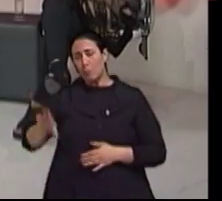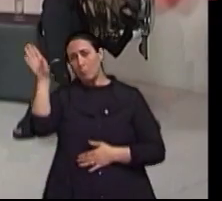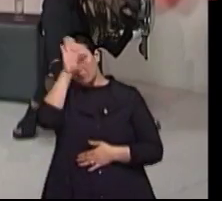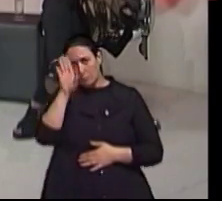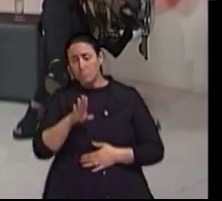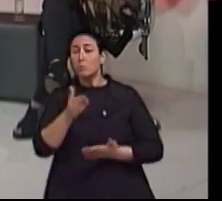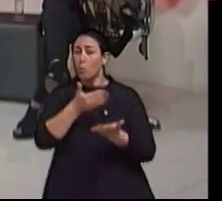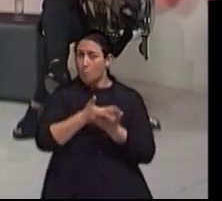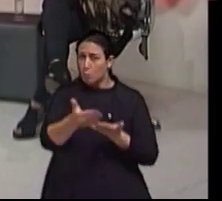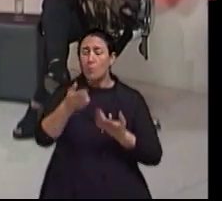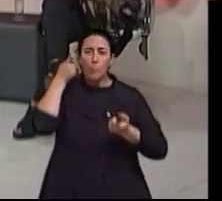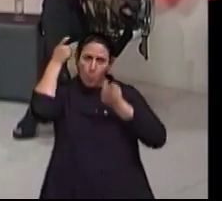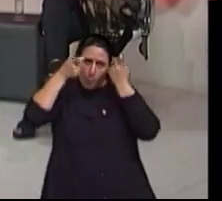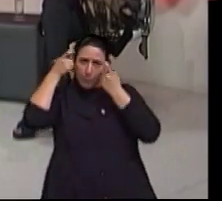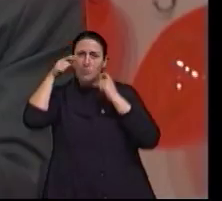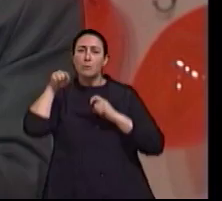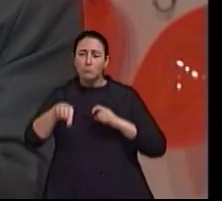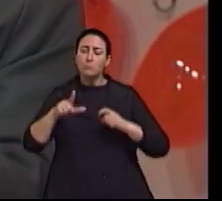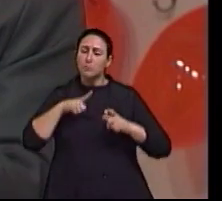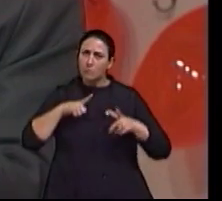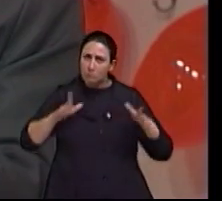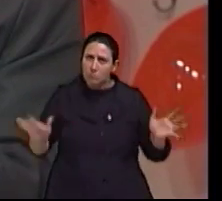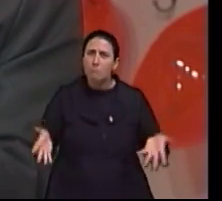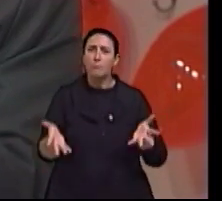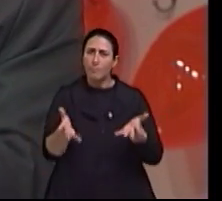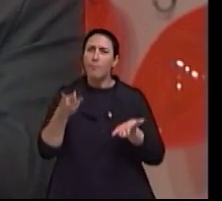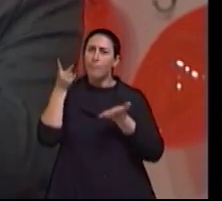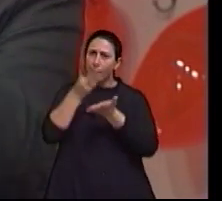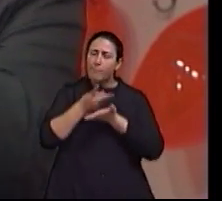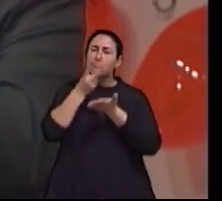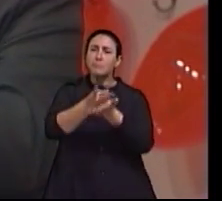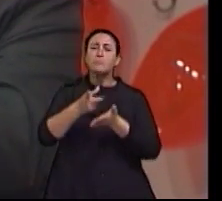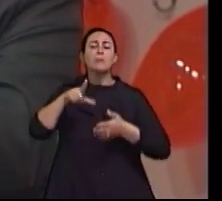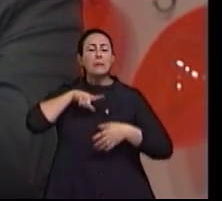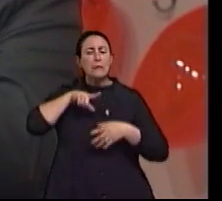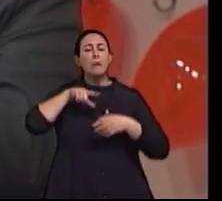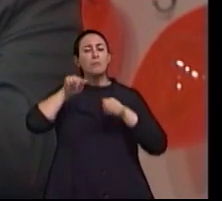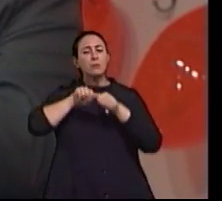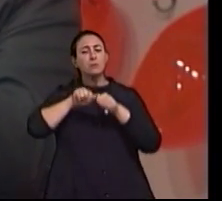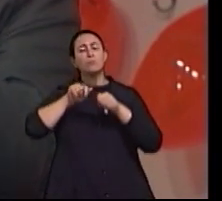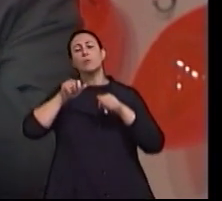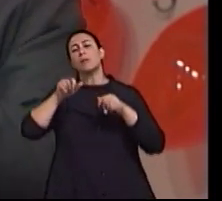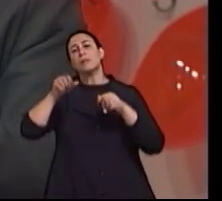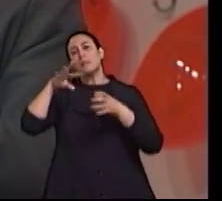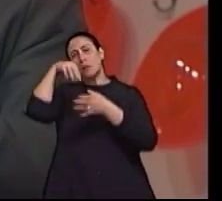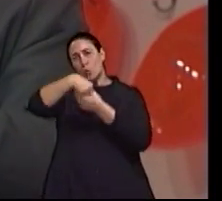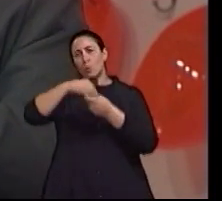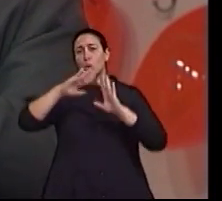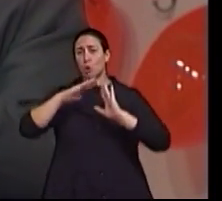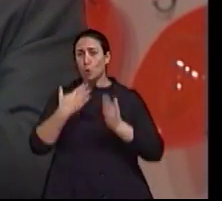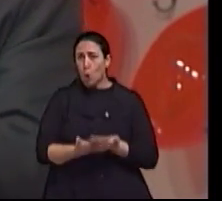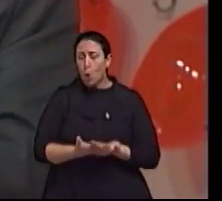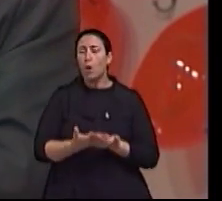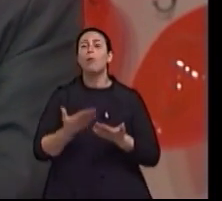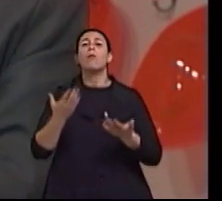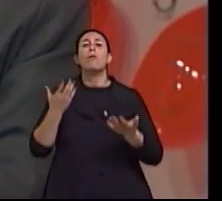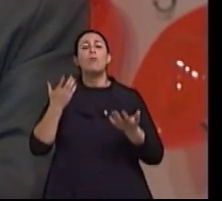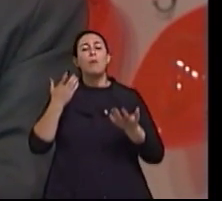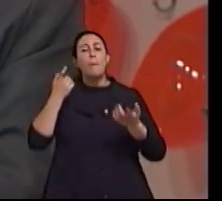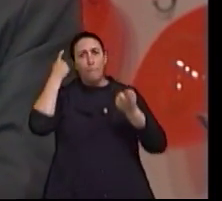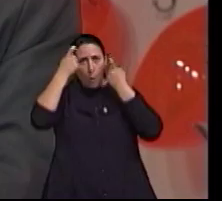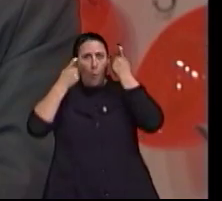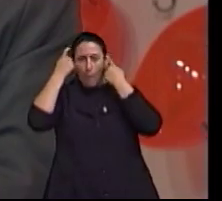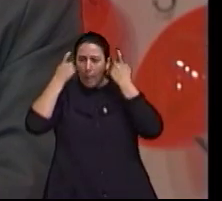que trarão esse benefício, porque as crianças passam, pouco a pouco, a conviver na mesma escola regular. Exato. Então, serão outros